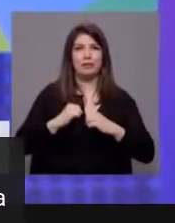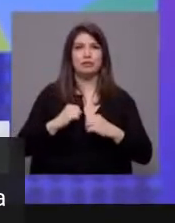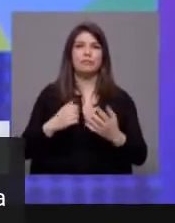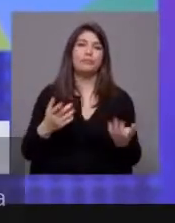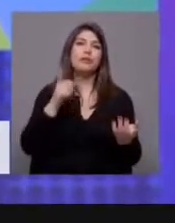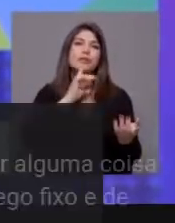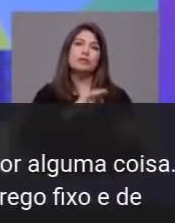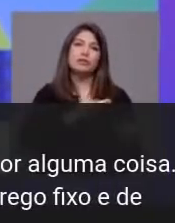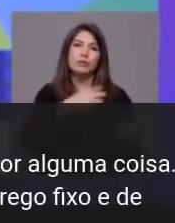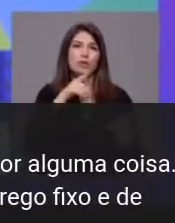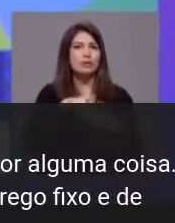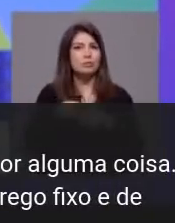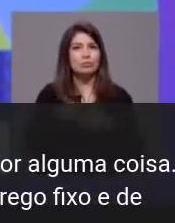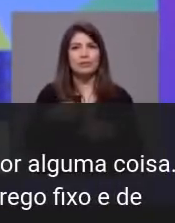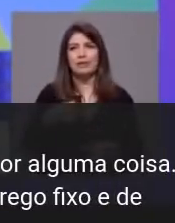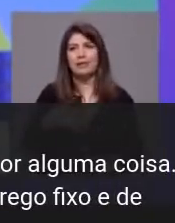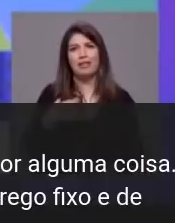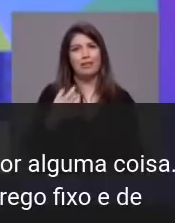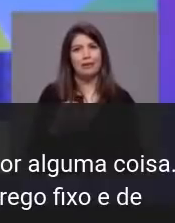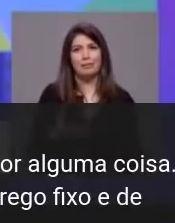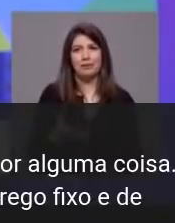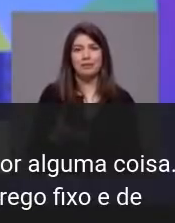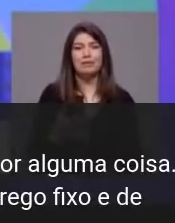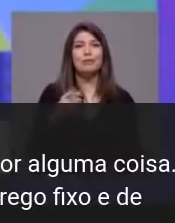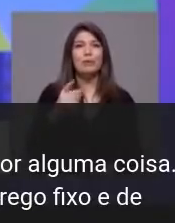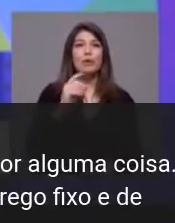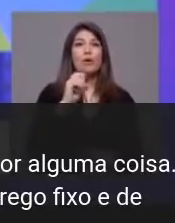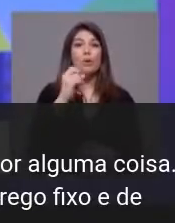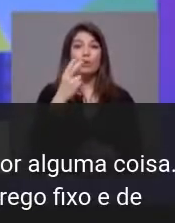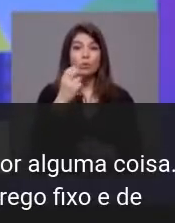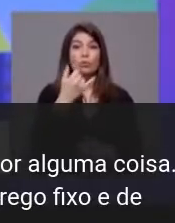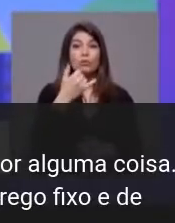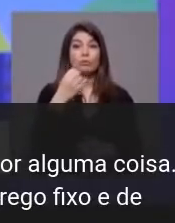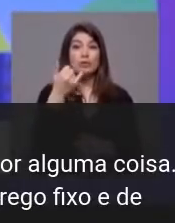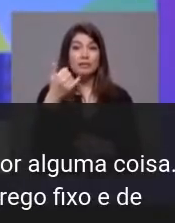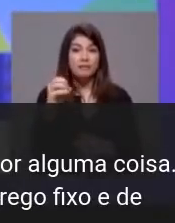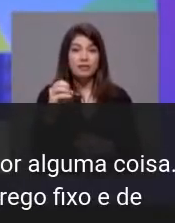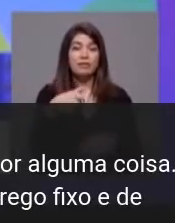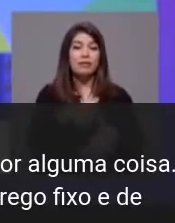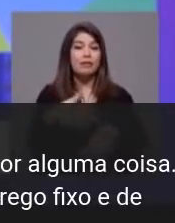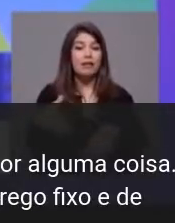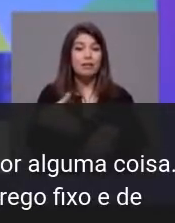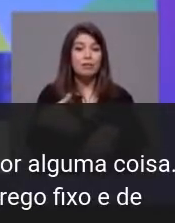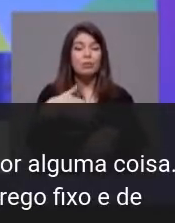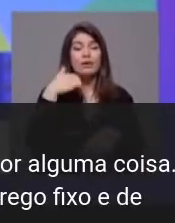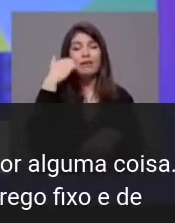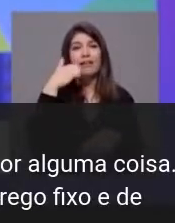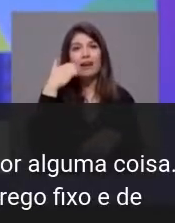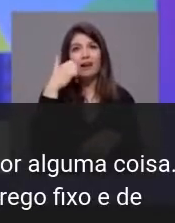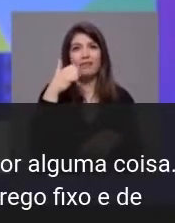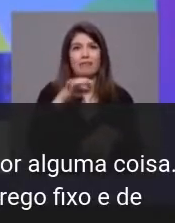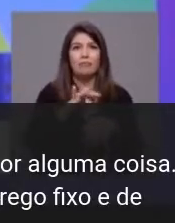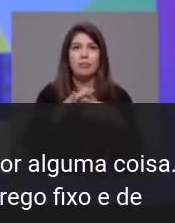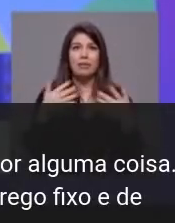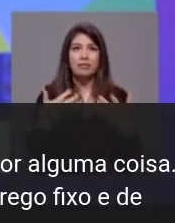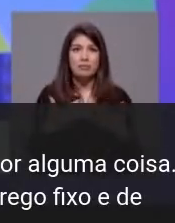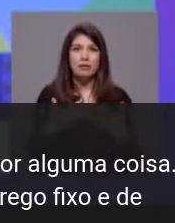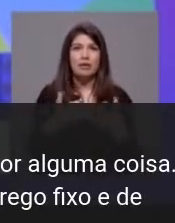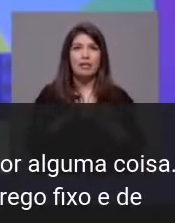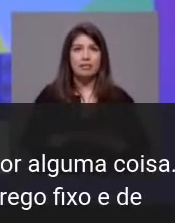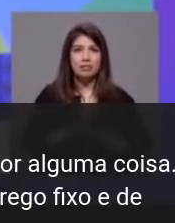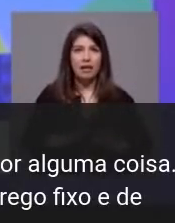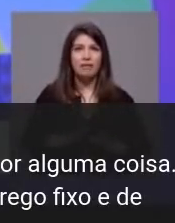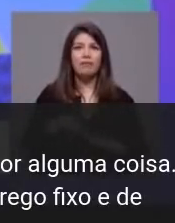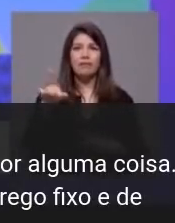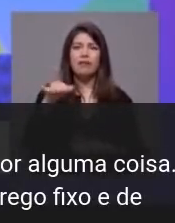Senhor deputado, eu lamento, mas quem, em outubro de 2020, no momento mais grave da nossa pandemia, tomou a